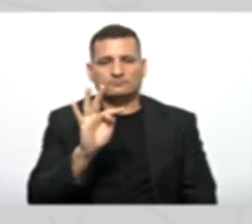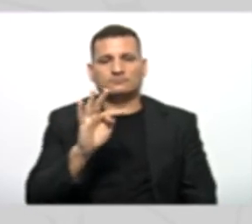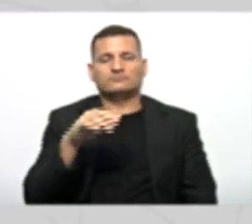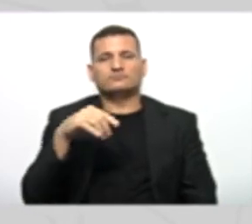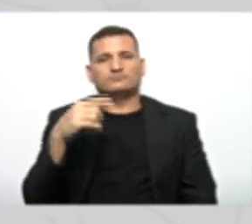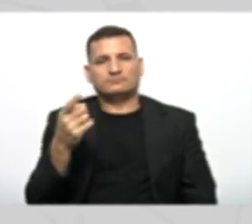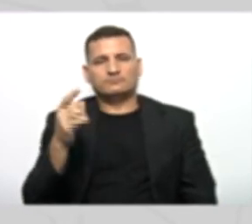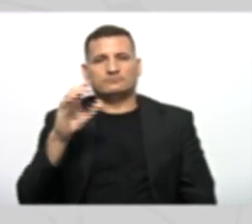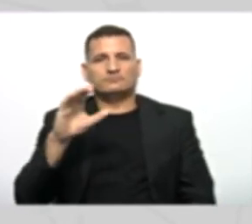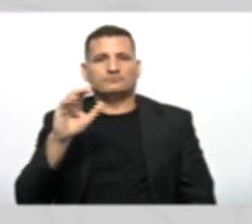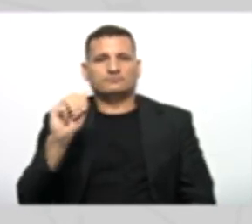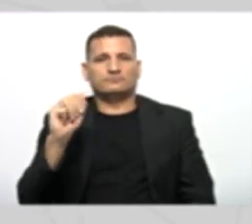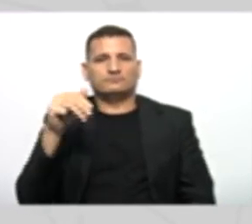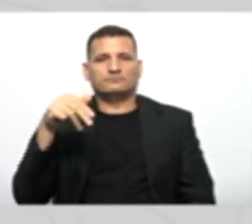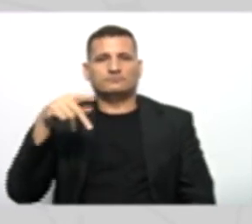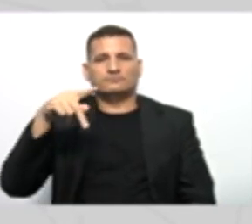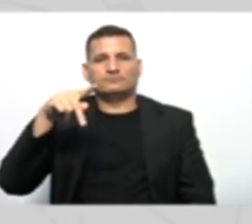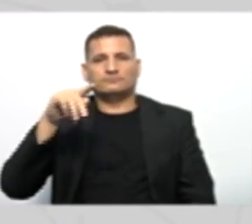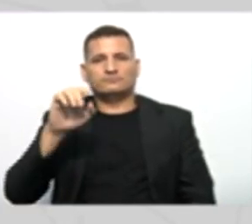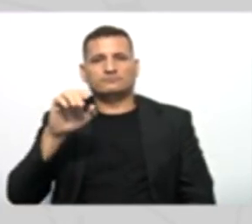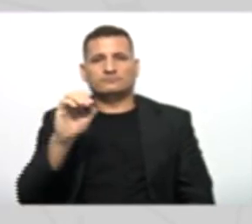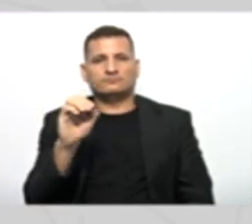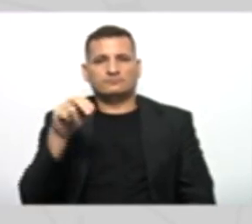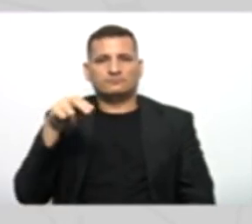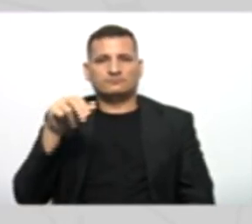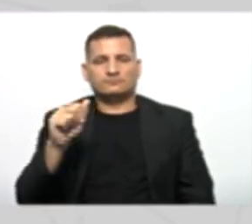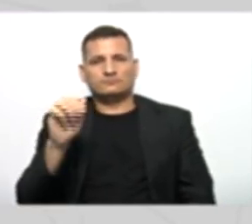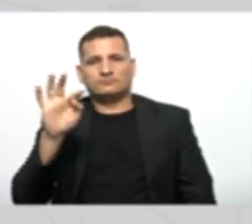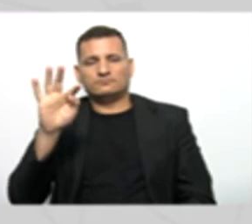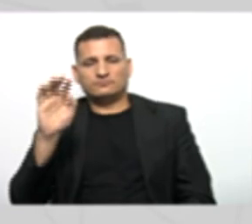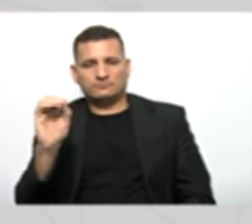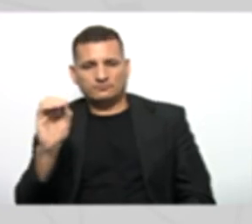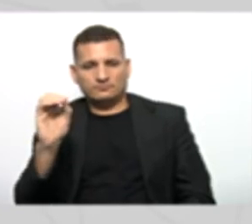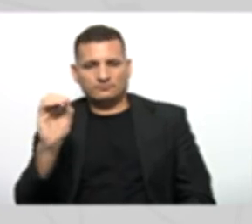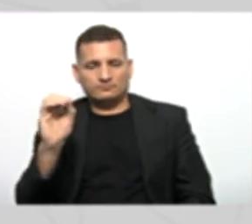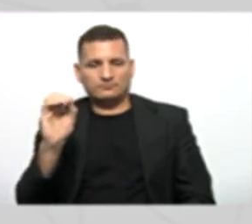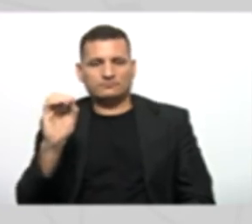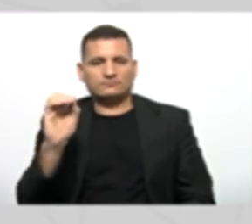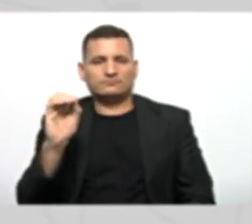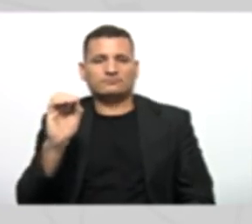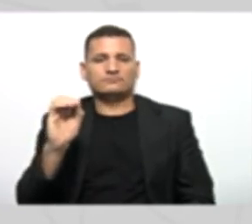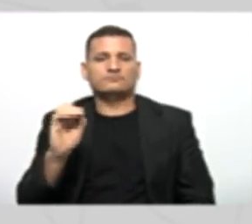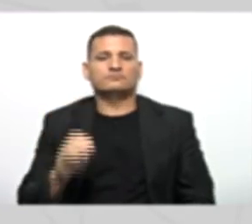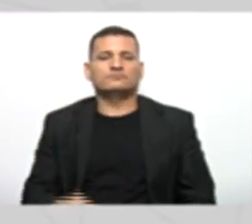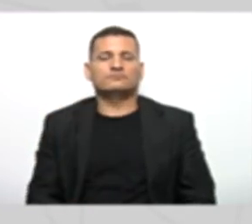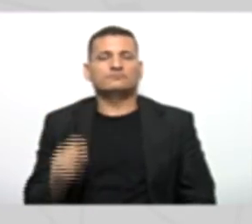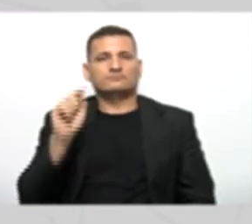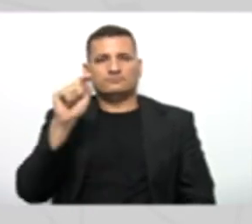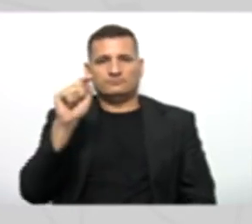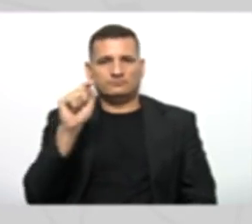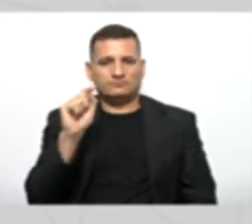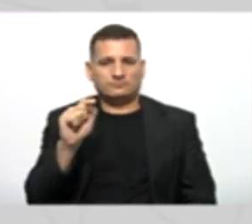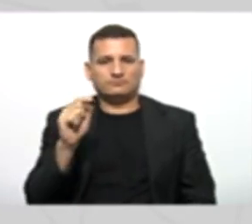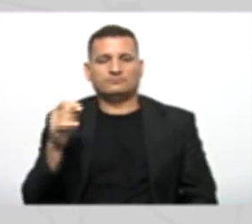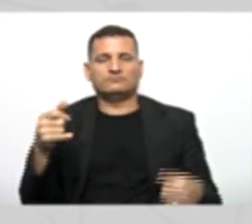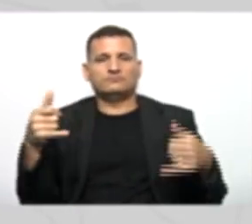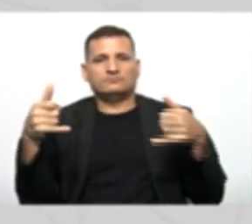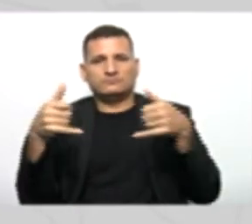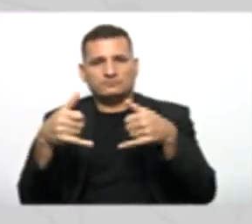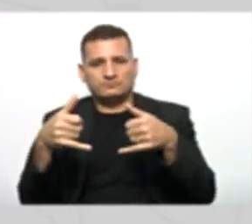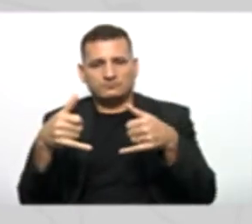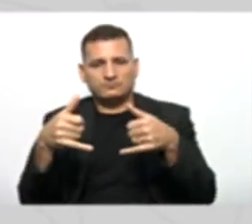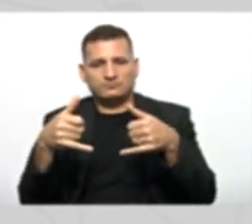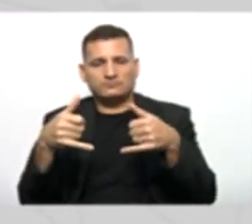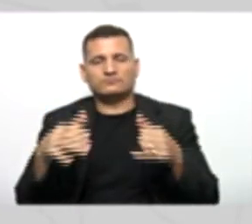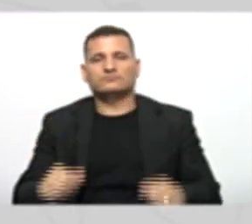Campeonato Que é o campeonato Que esse time está jogando Ok Aí você coloca lá O dois pontos E